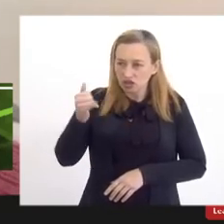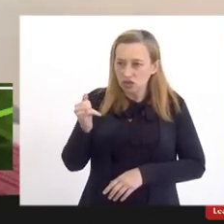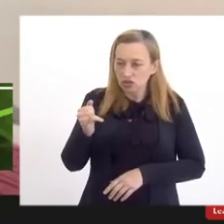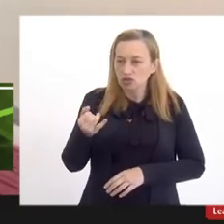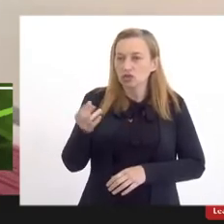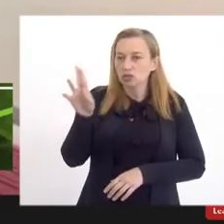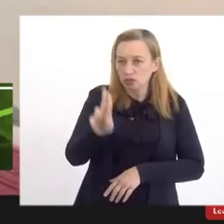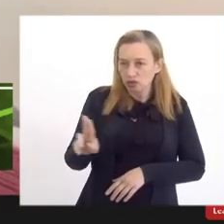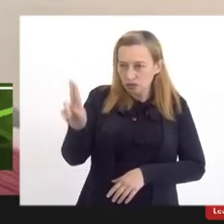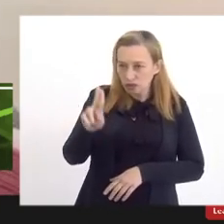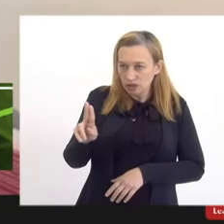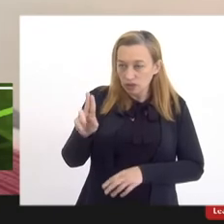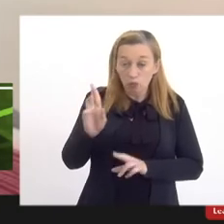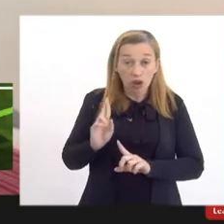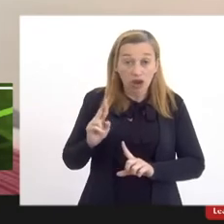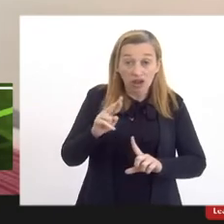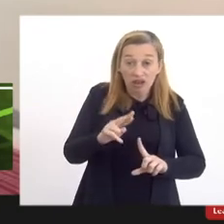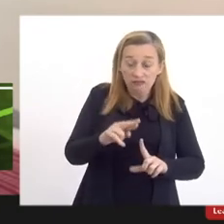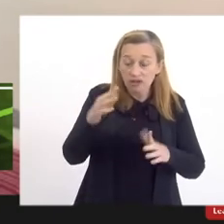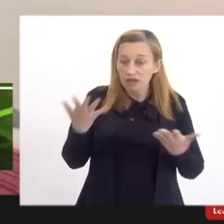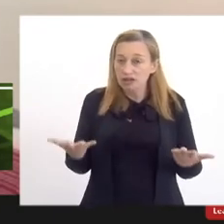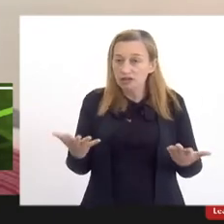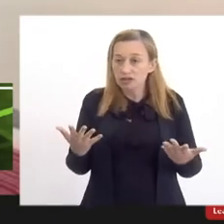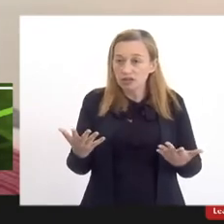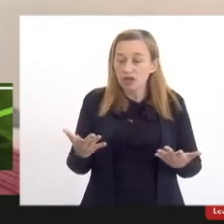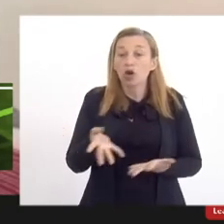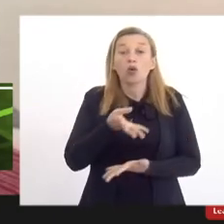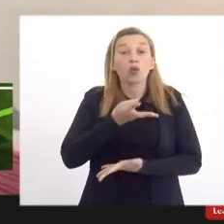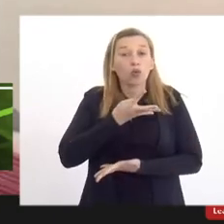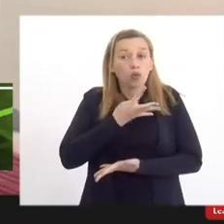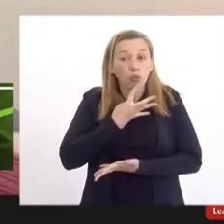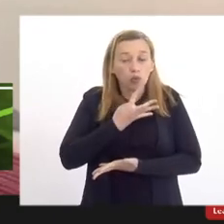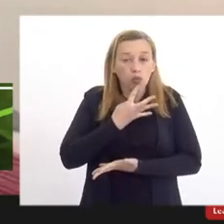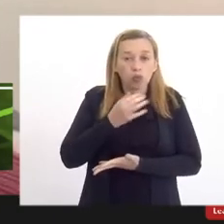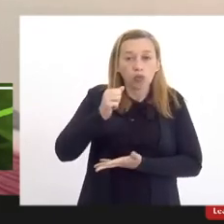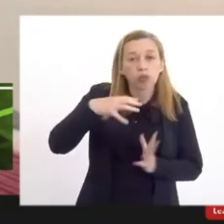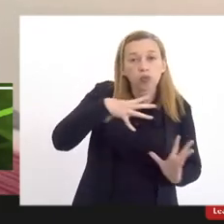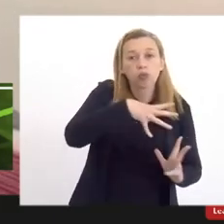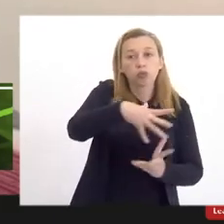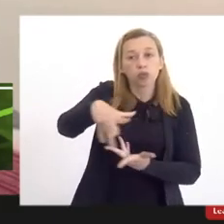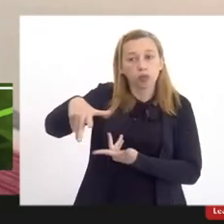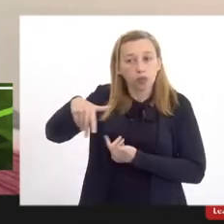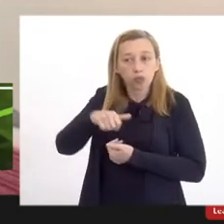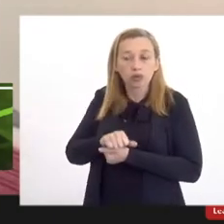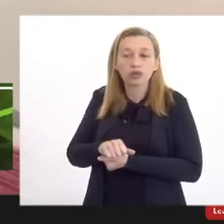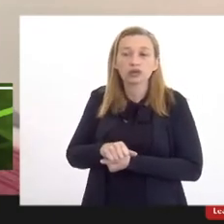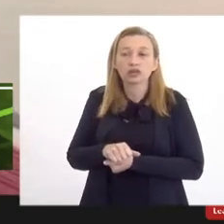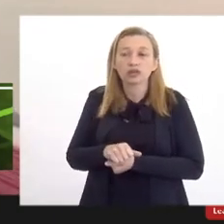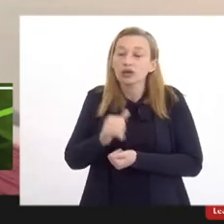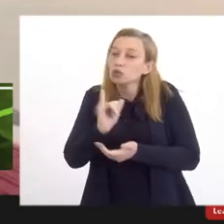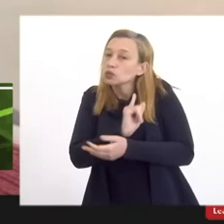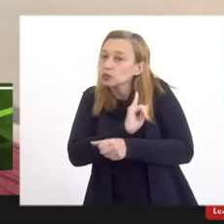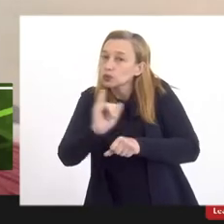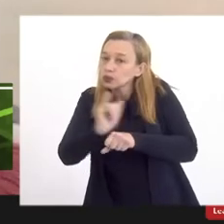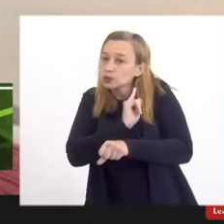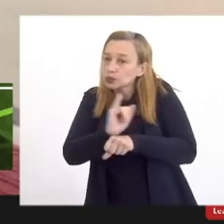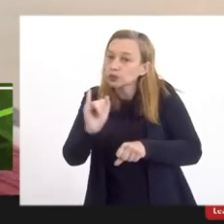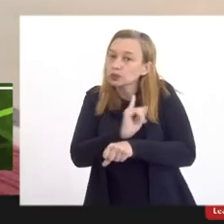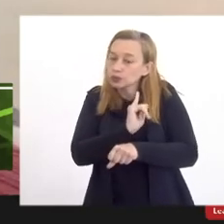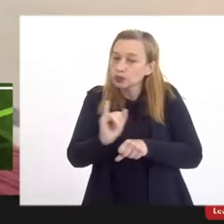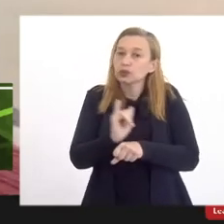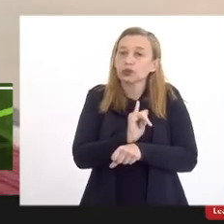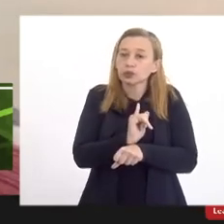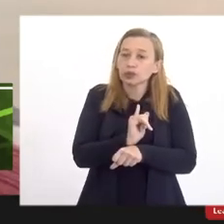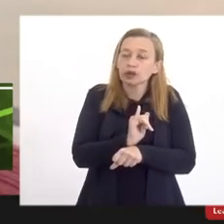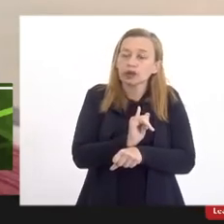universidade uma referência reconhecidamente mundial e ela se vem de uma estratégia muito